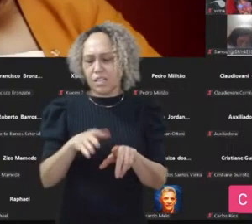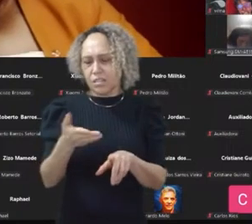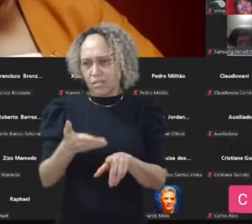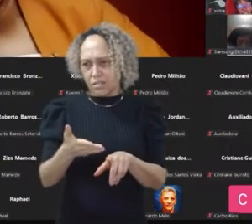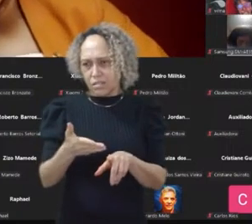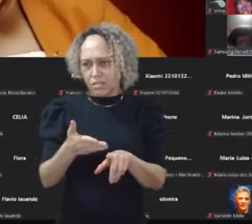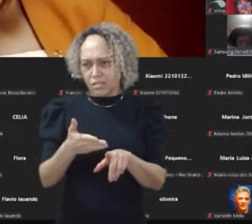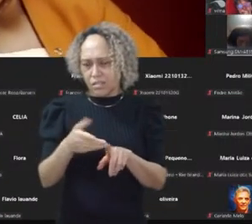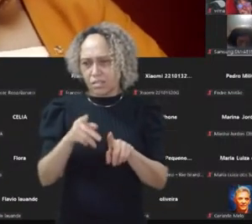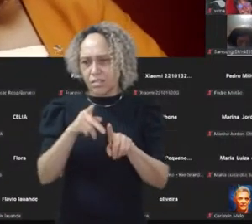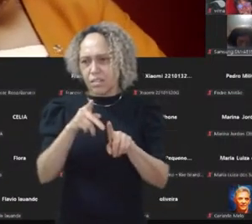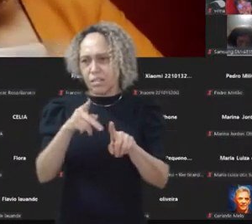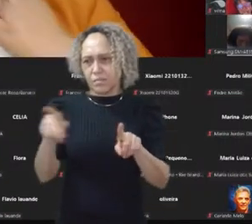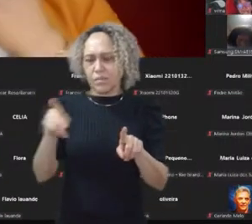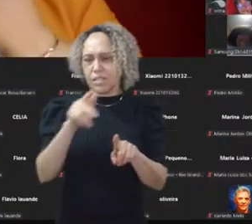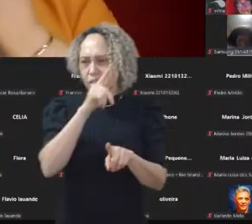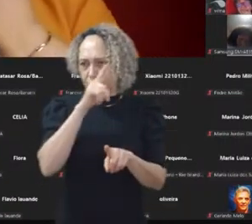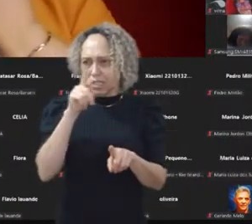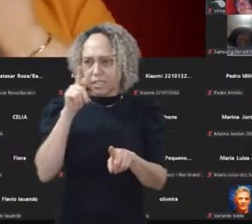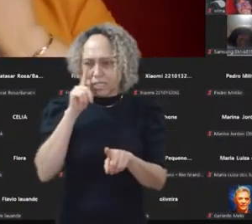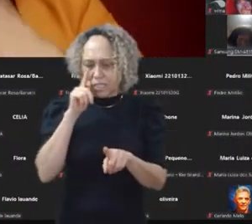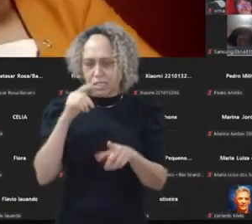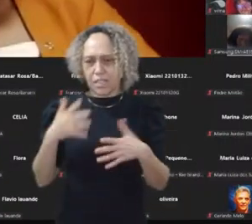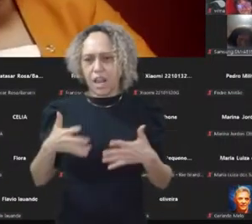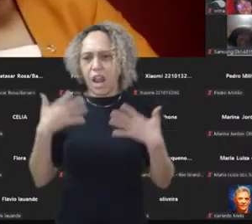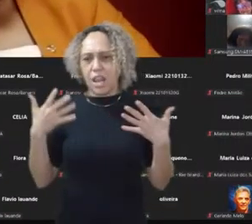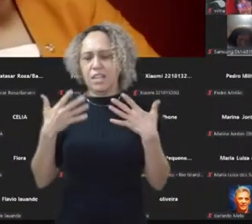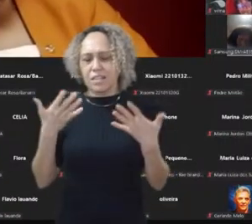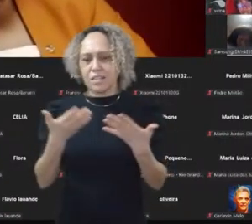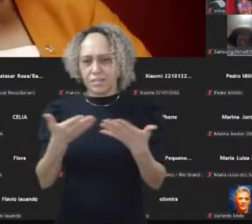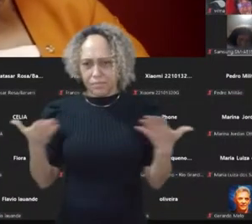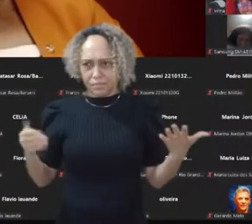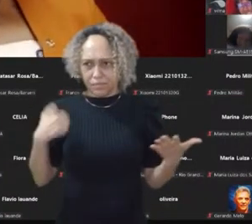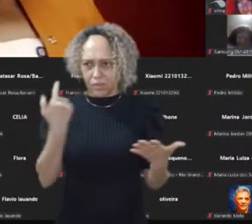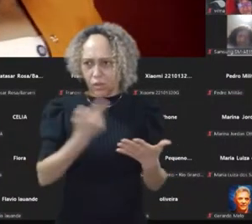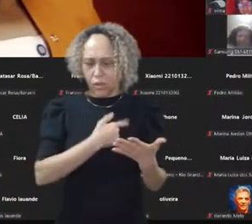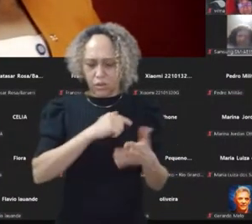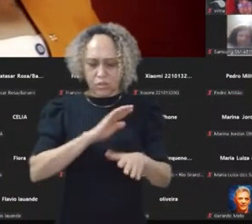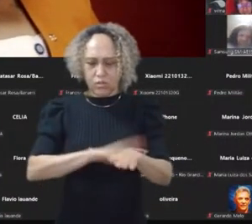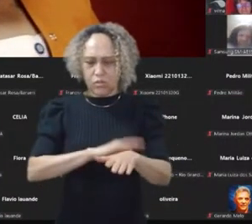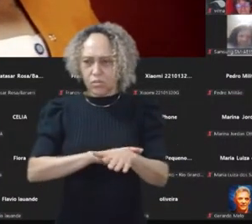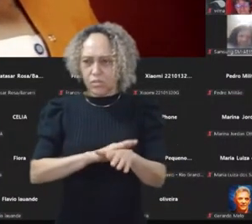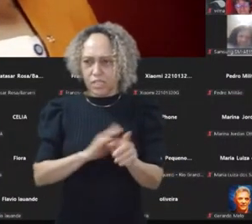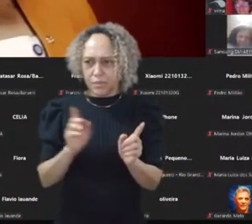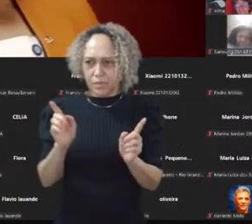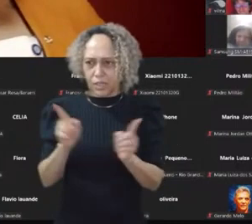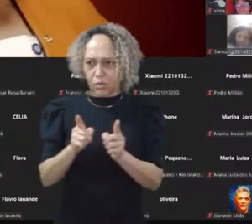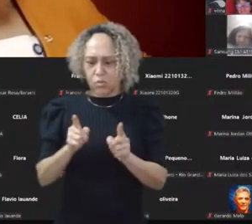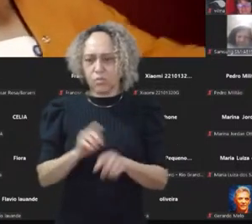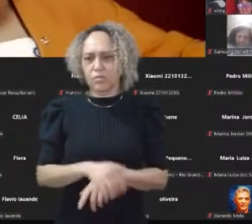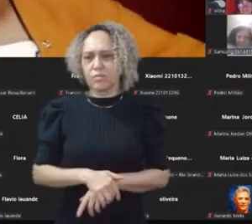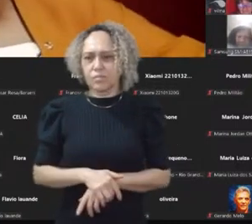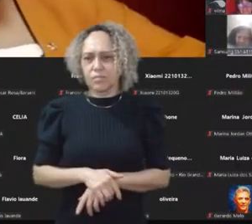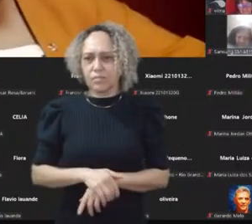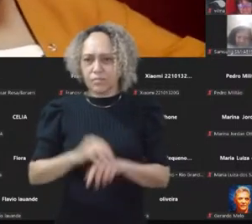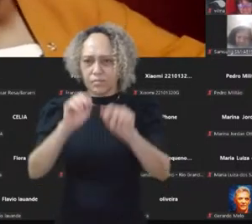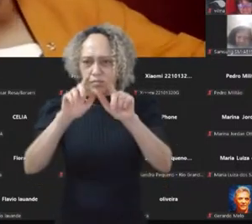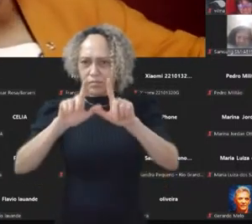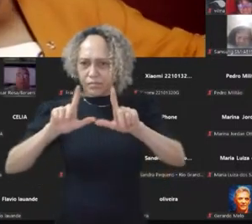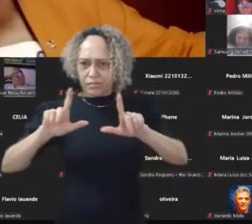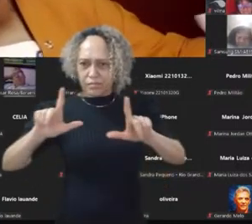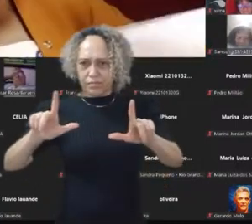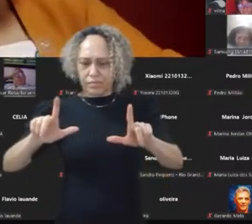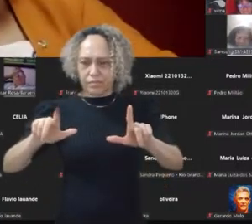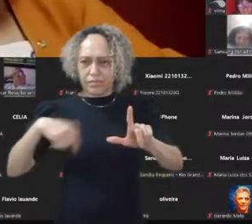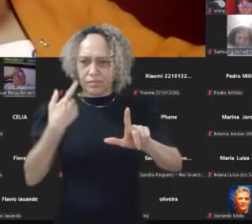dirigente Camila Moreno. Alegria, gente. Olha, como o nosso tempo está curto, está projetado aqui agora esse